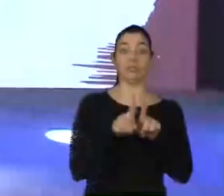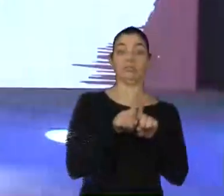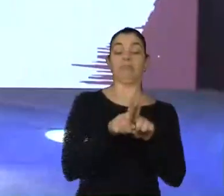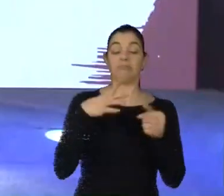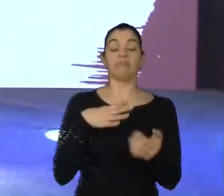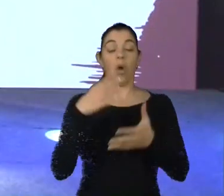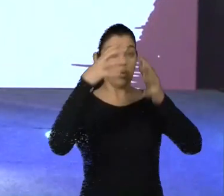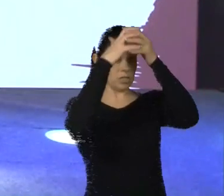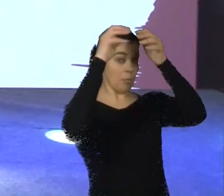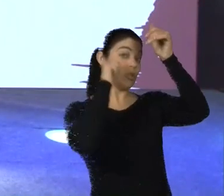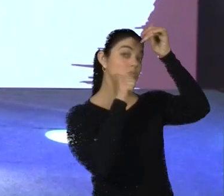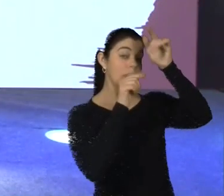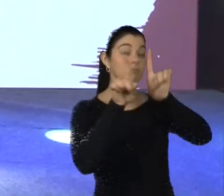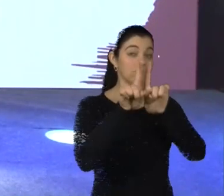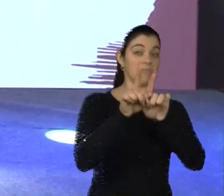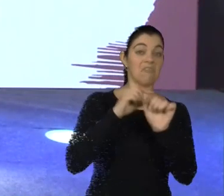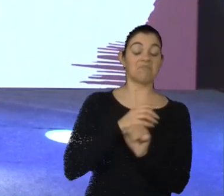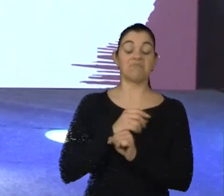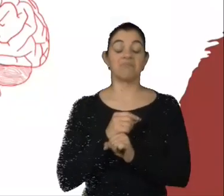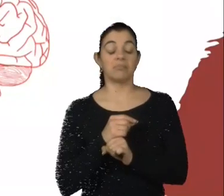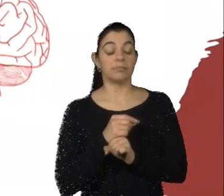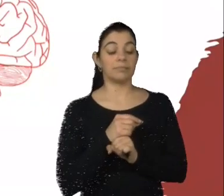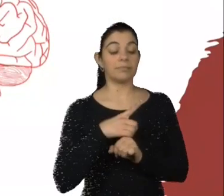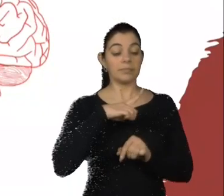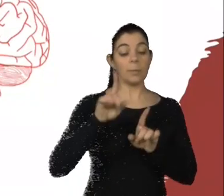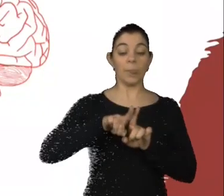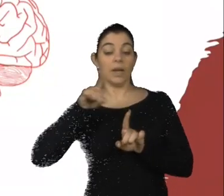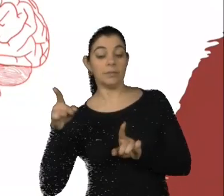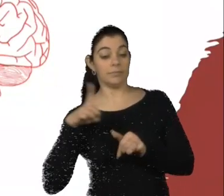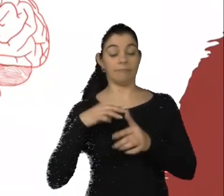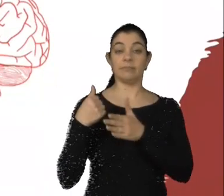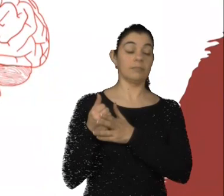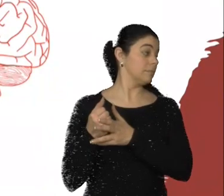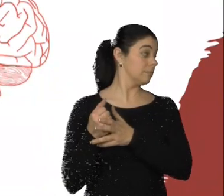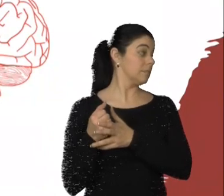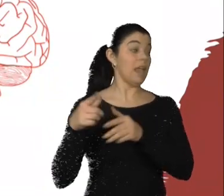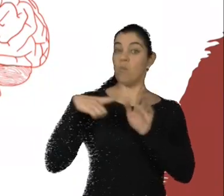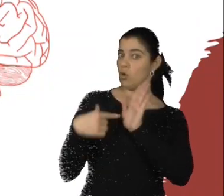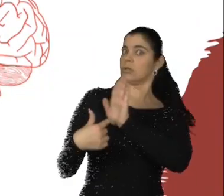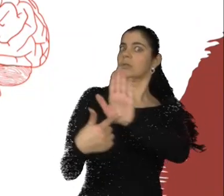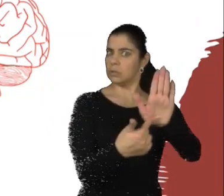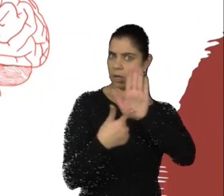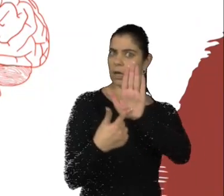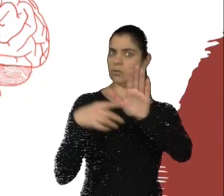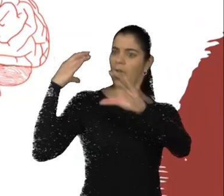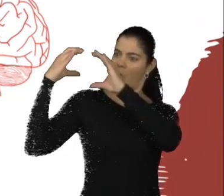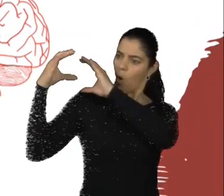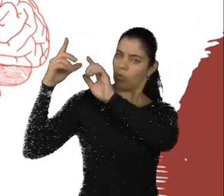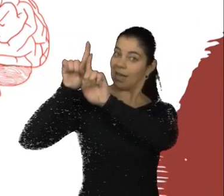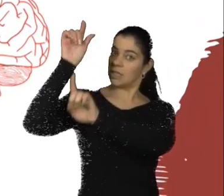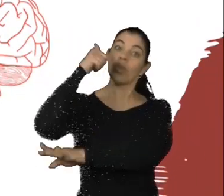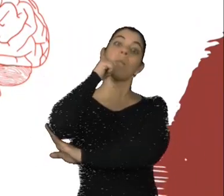um hemisfério cerebral esquerdo, e no lado esquerdo, o cérebro evidenciando que a comunicação nas